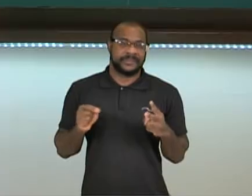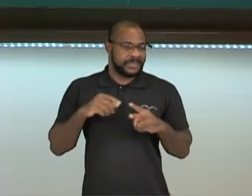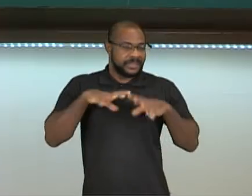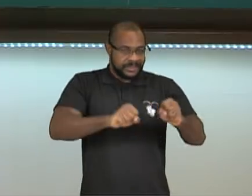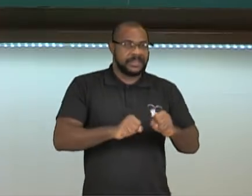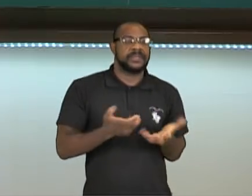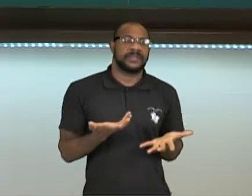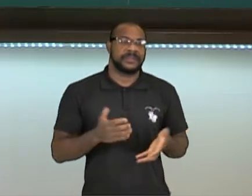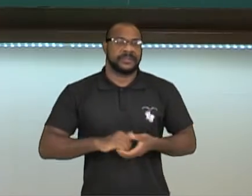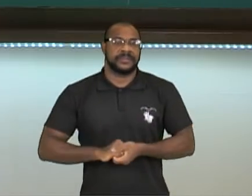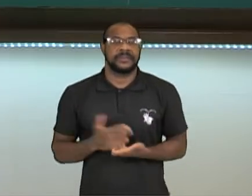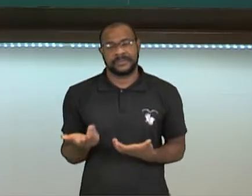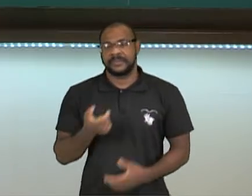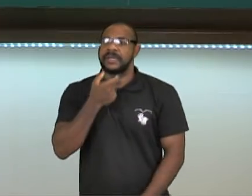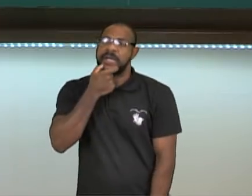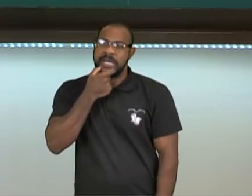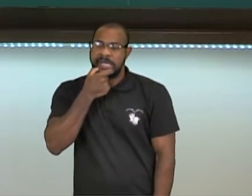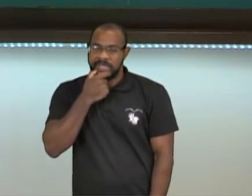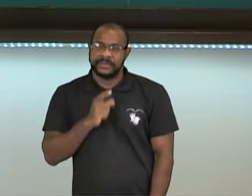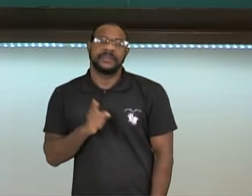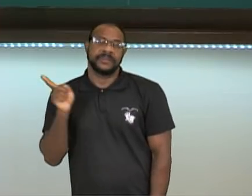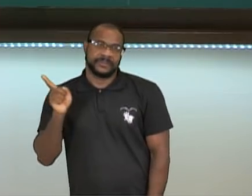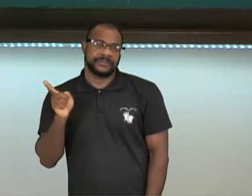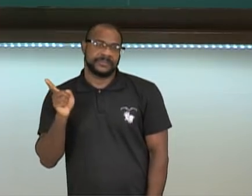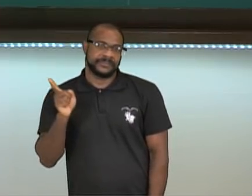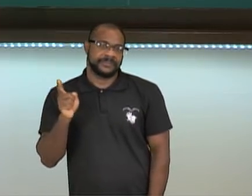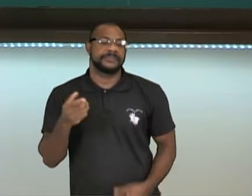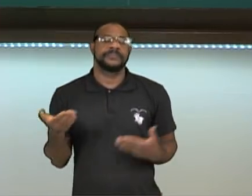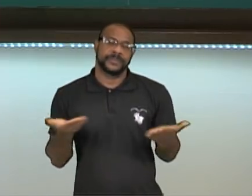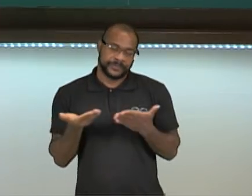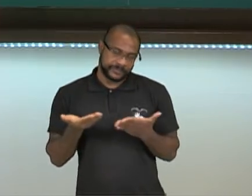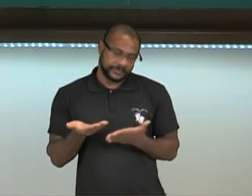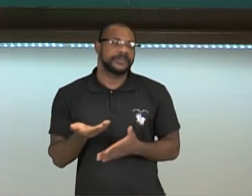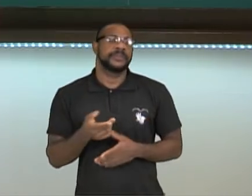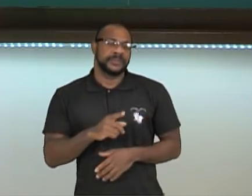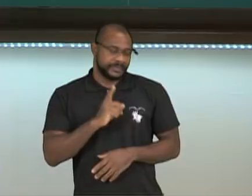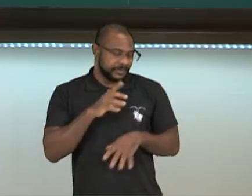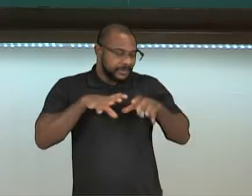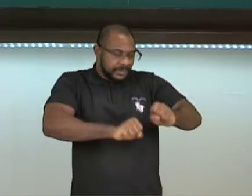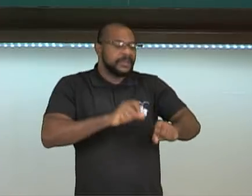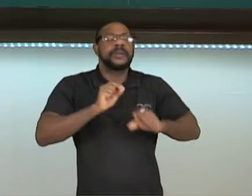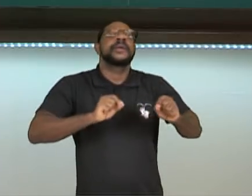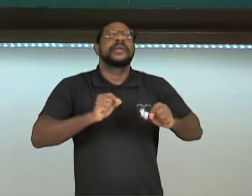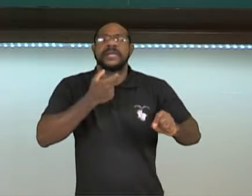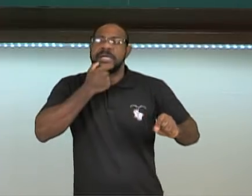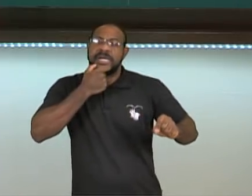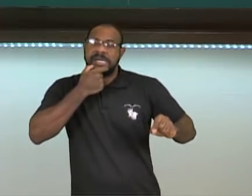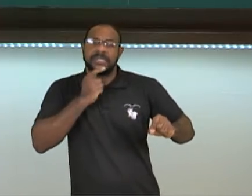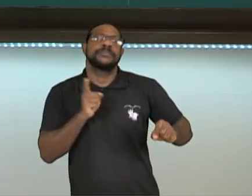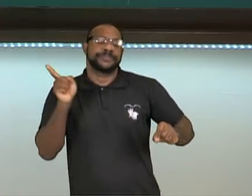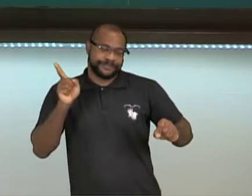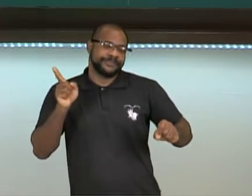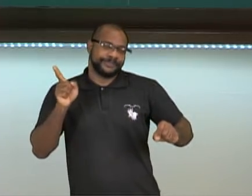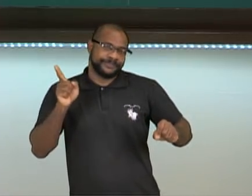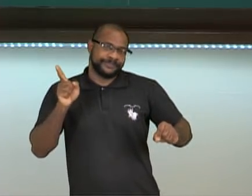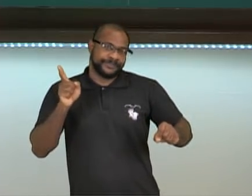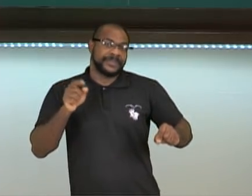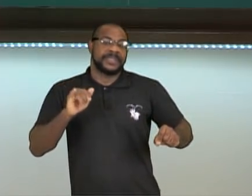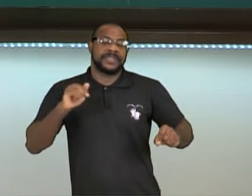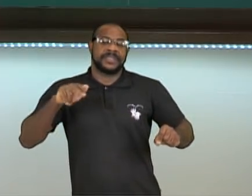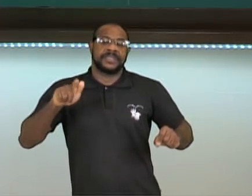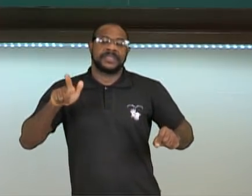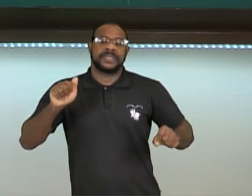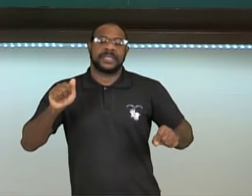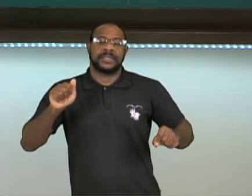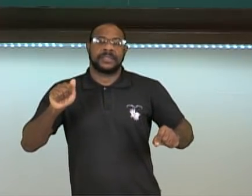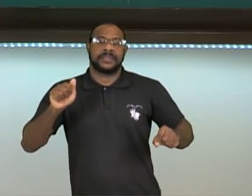Os ingleses. Pois bem, quem toma conta hoje desse território são os ingleses. Mas, para ficar bem claro, para